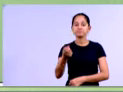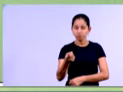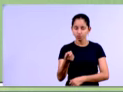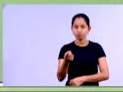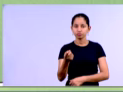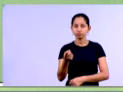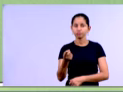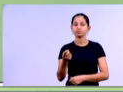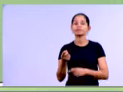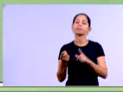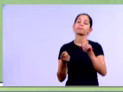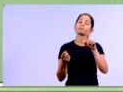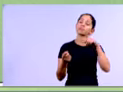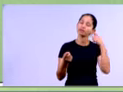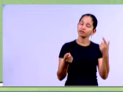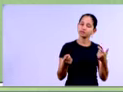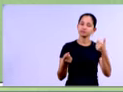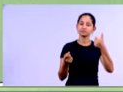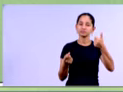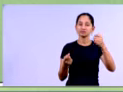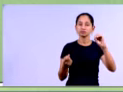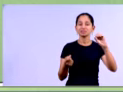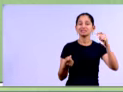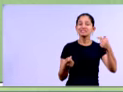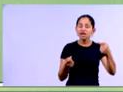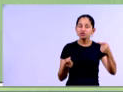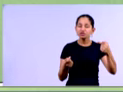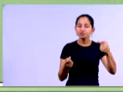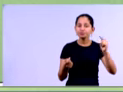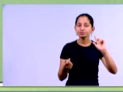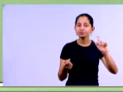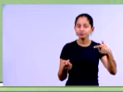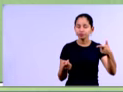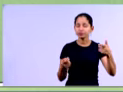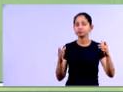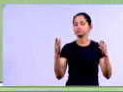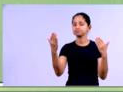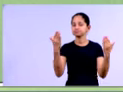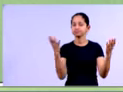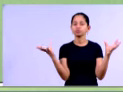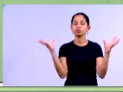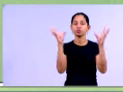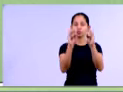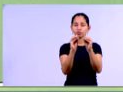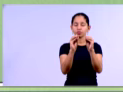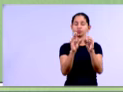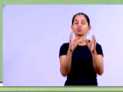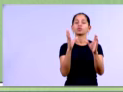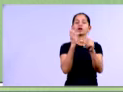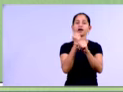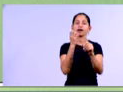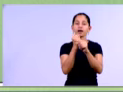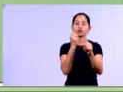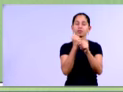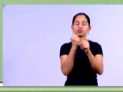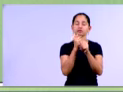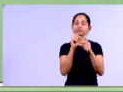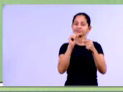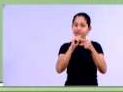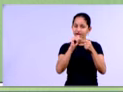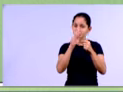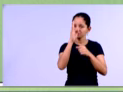tá? E em 2012, 107.224, colocamos aqui. Então, dividindo 163